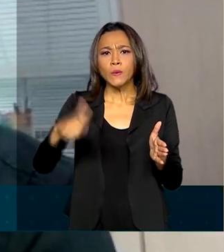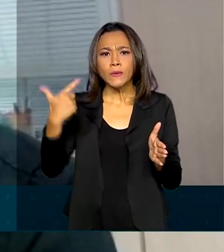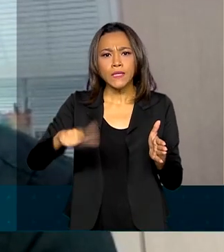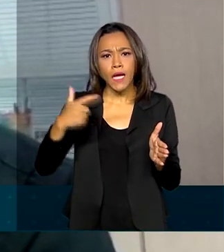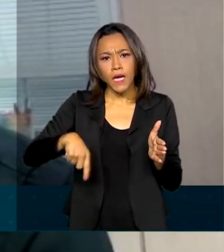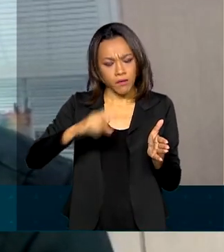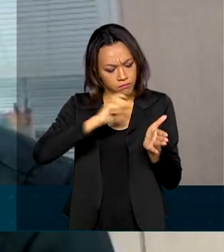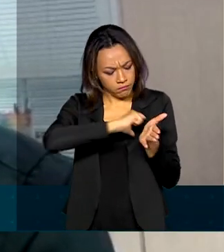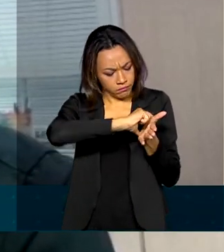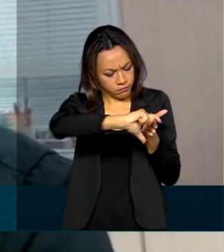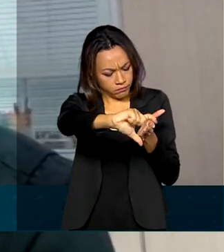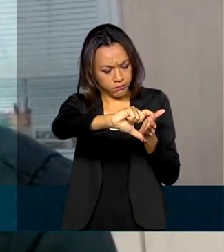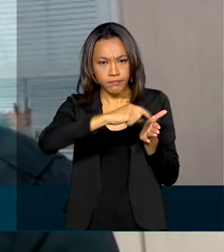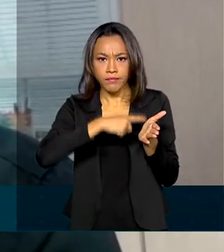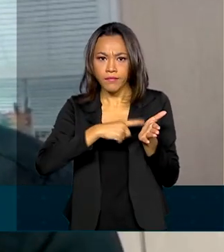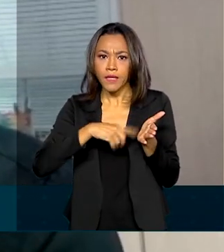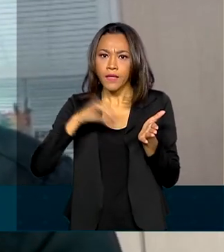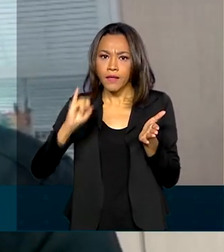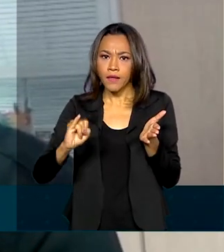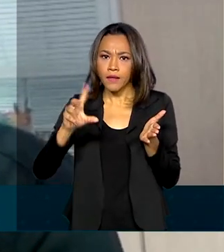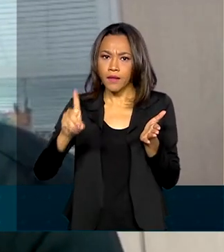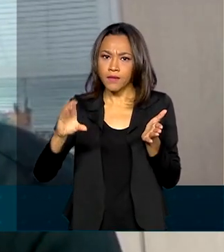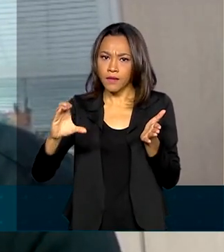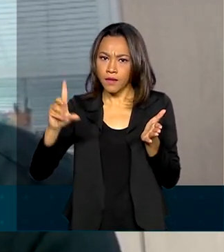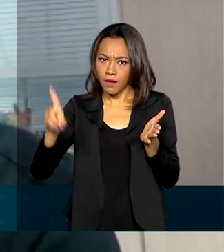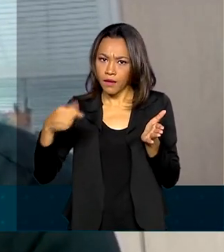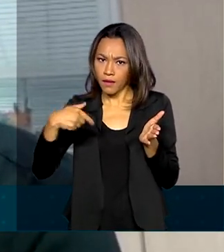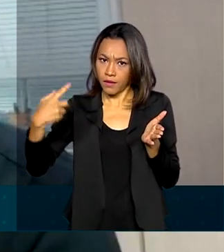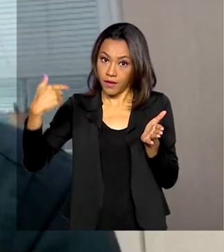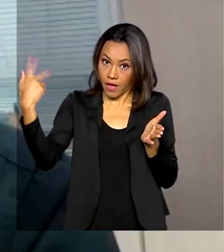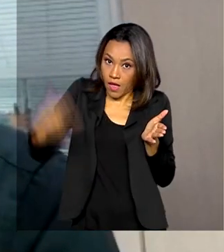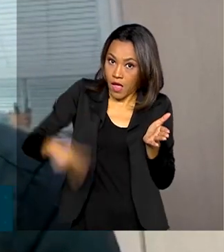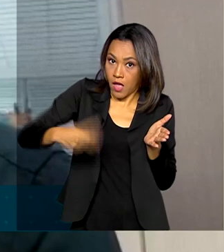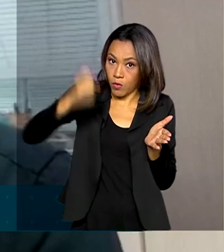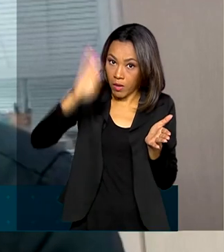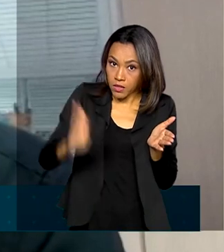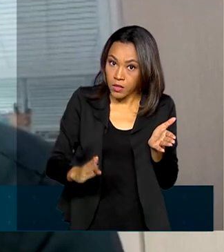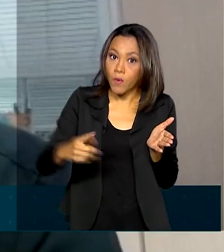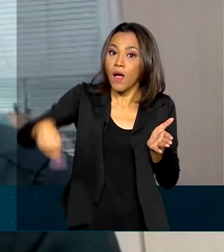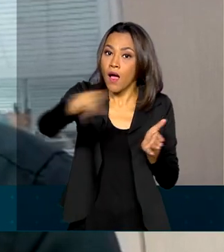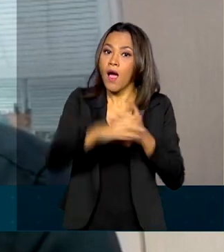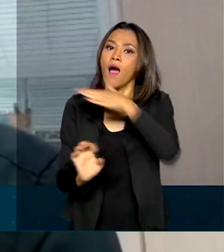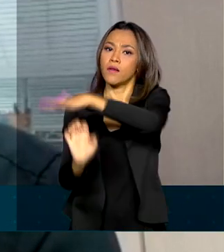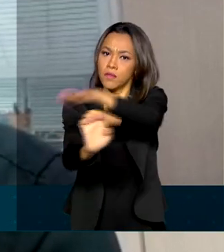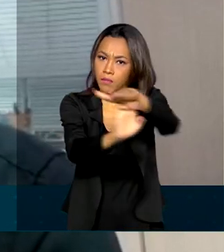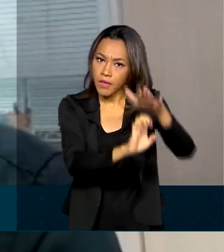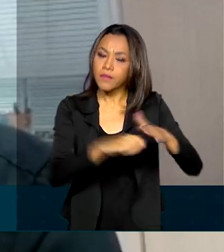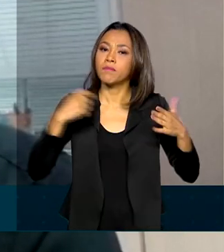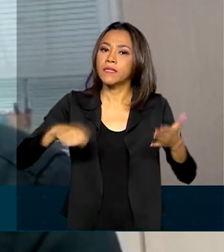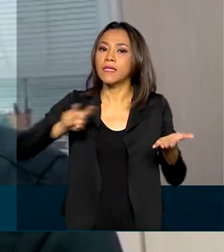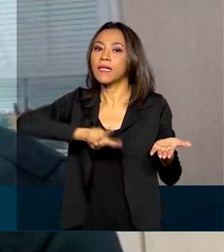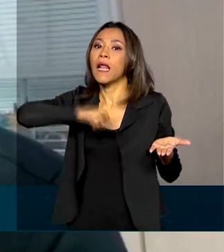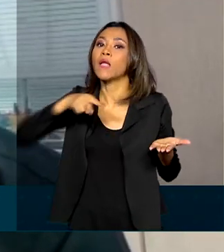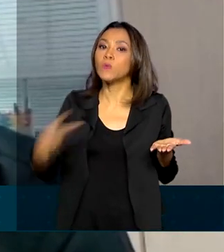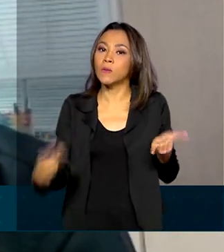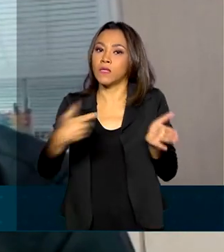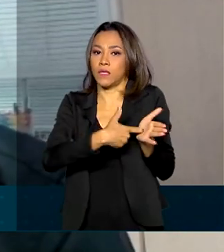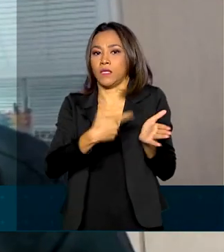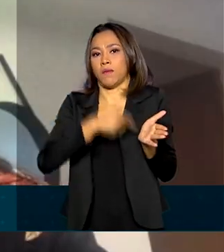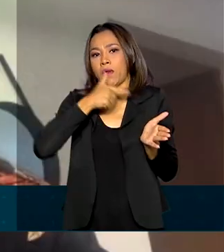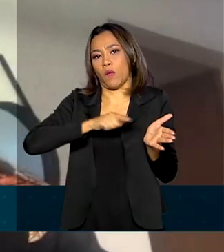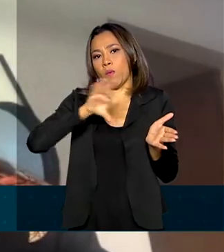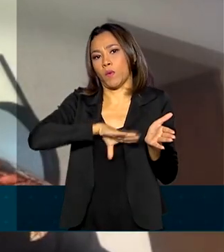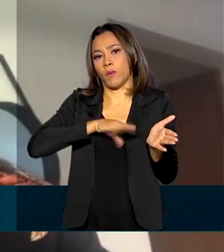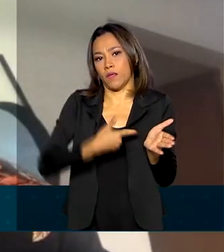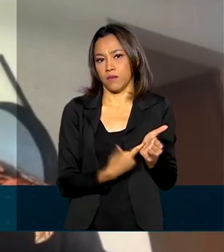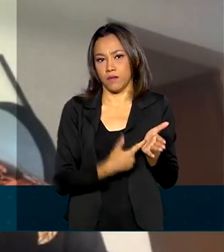na DCB, que é a denominação comum brasileira, as empresas poderão fazer a tradução direta do INCI para a língua portuguesa.